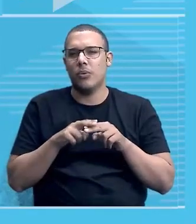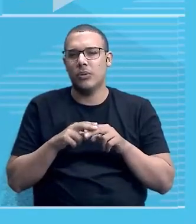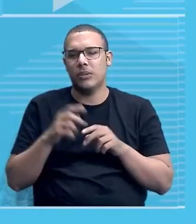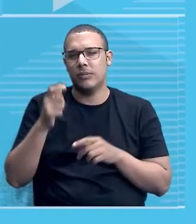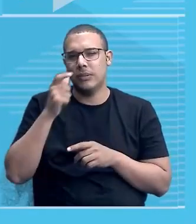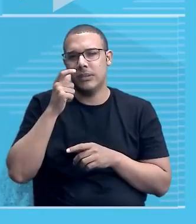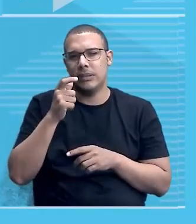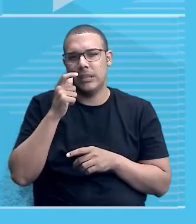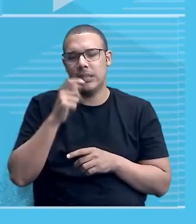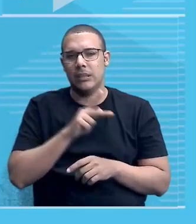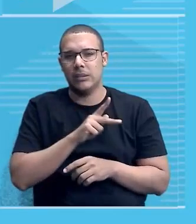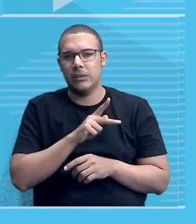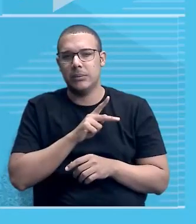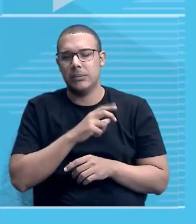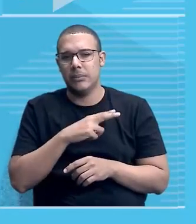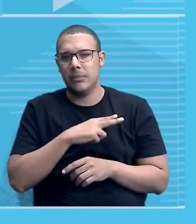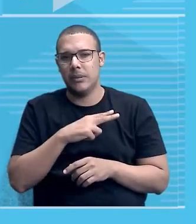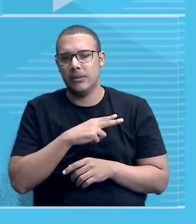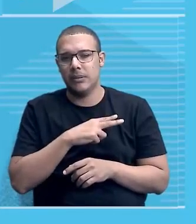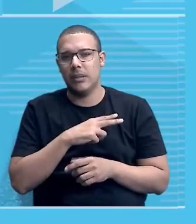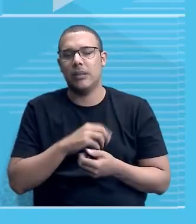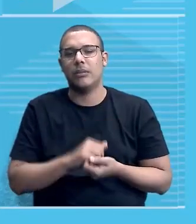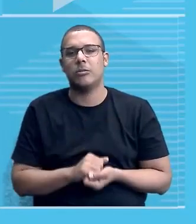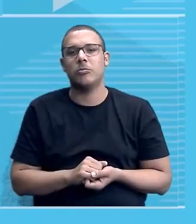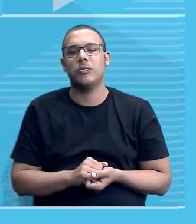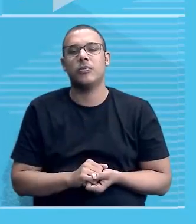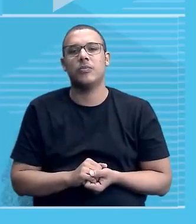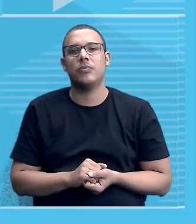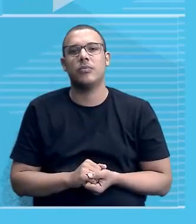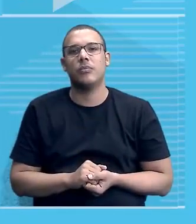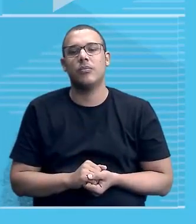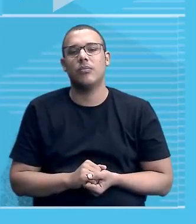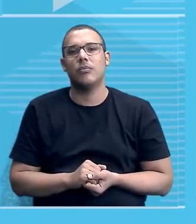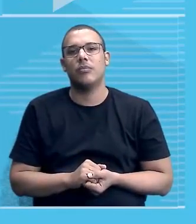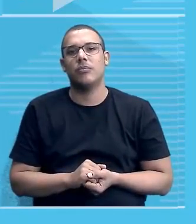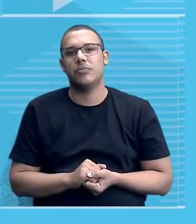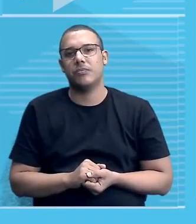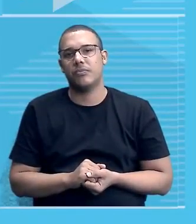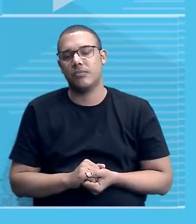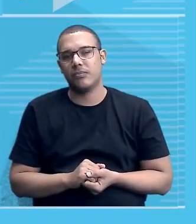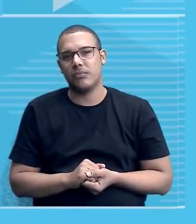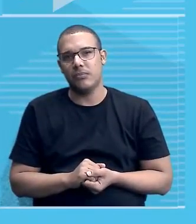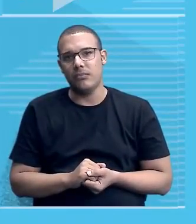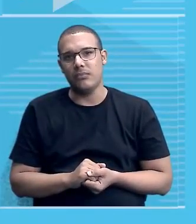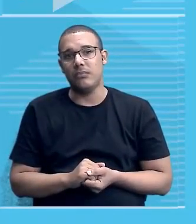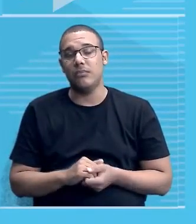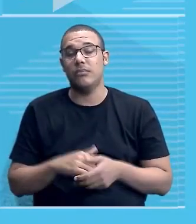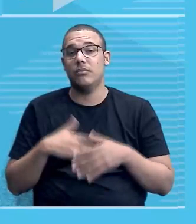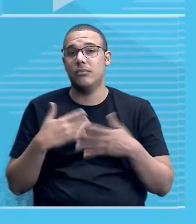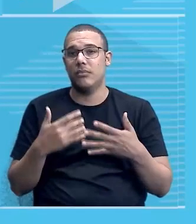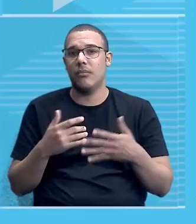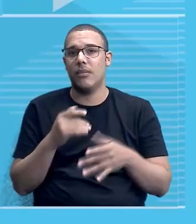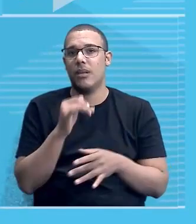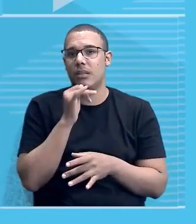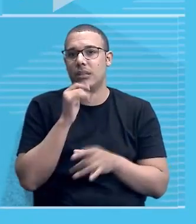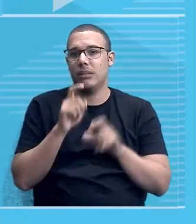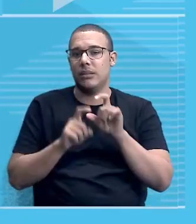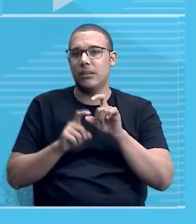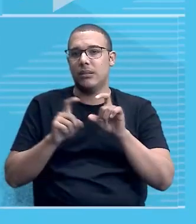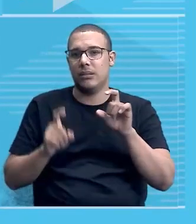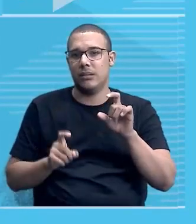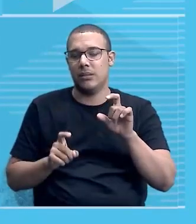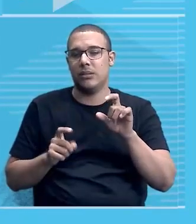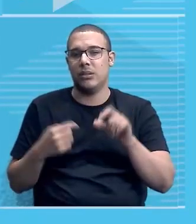particulares, do que interesses envolvendo a nação. Então, definitivamente, nesse exemplo aqui, da independência,